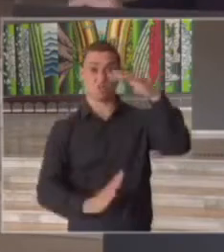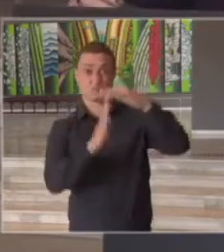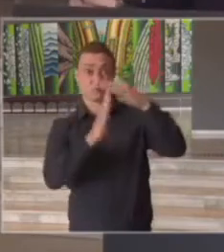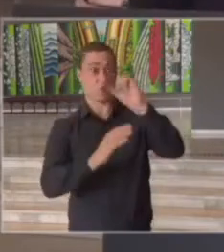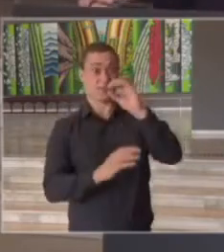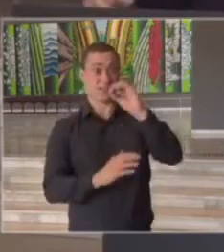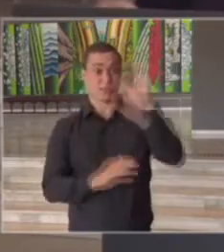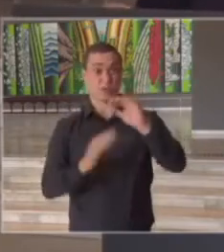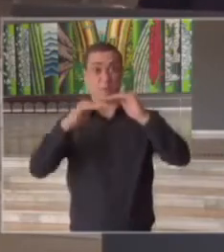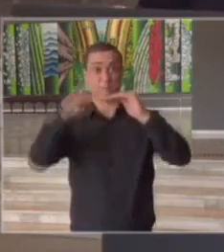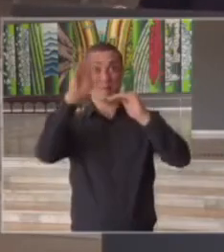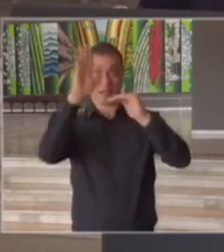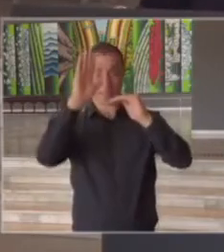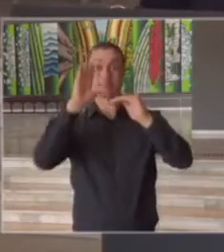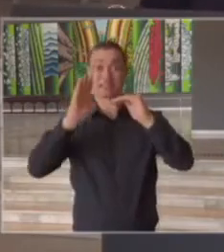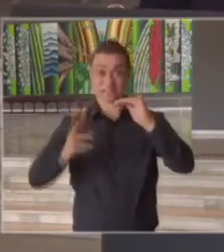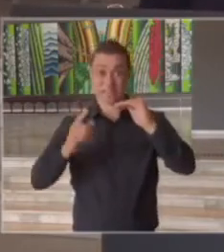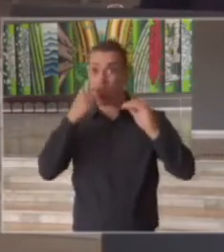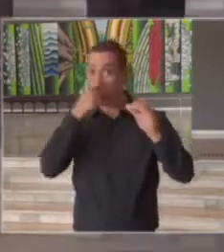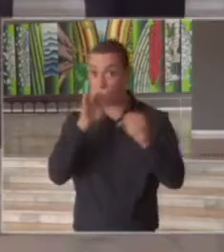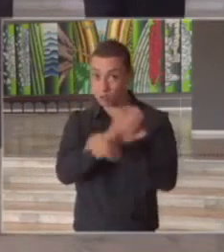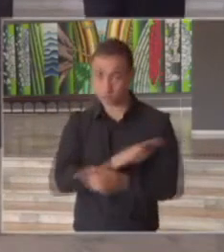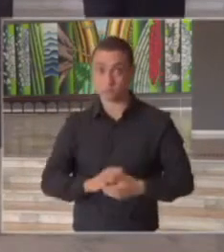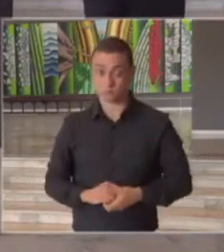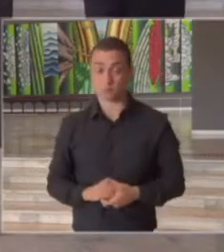80% de uma taxa de ocupação